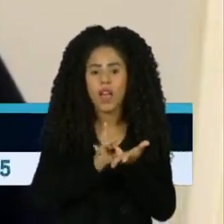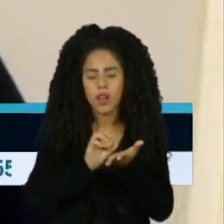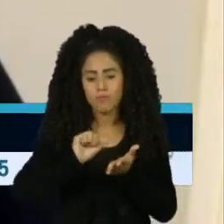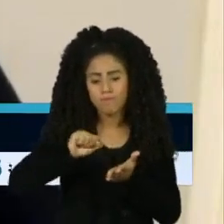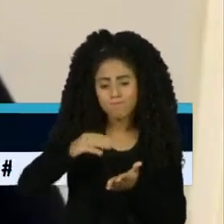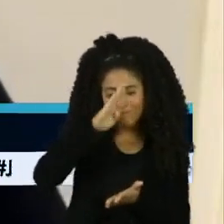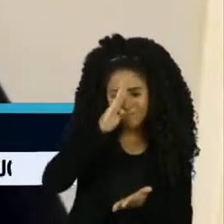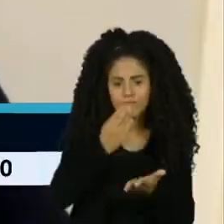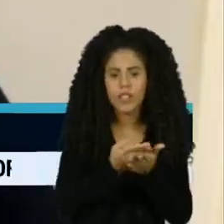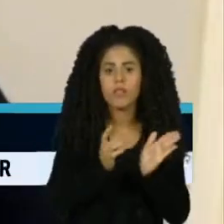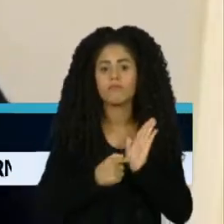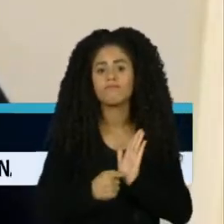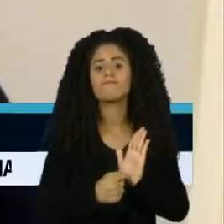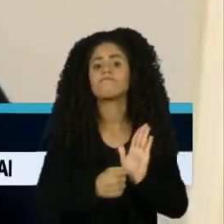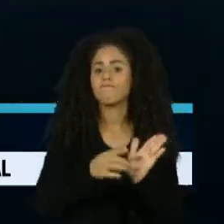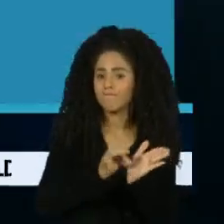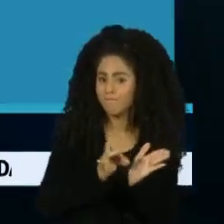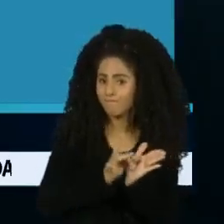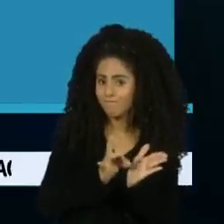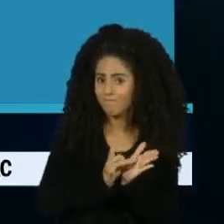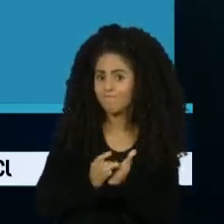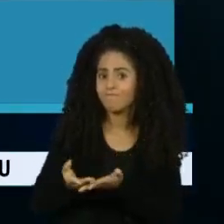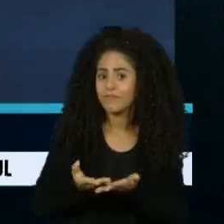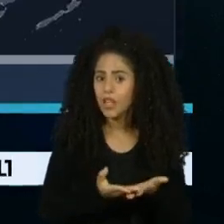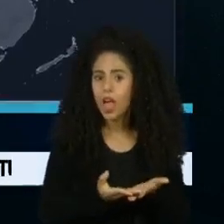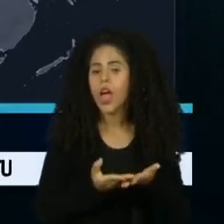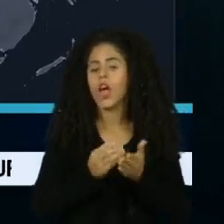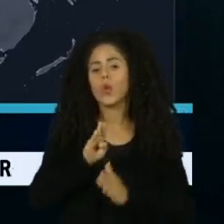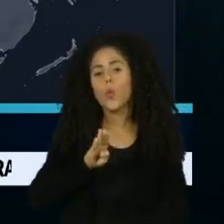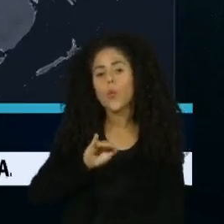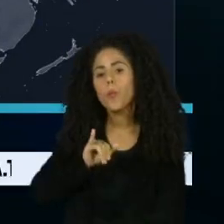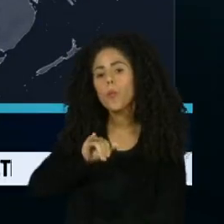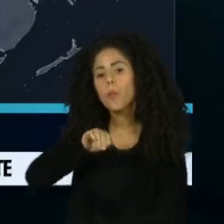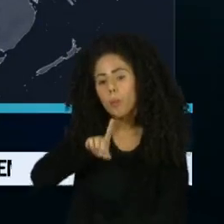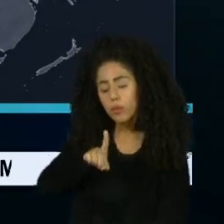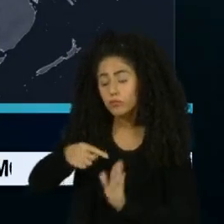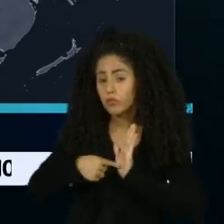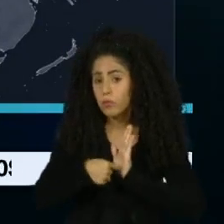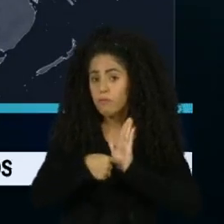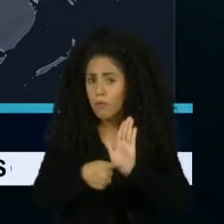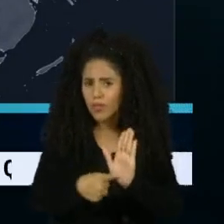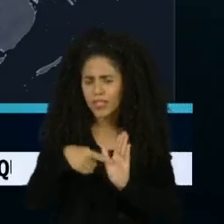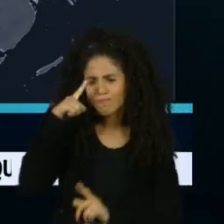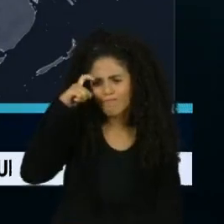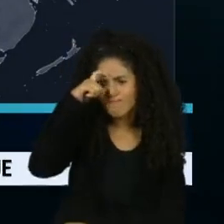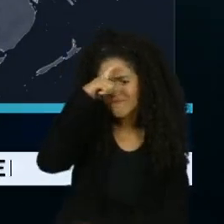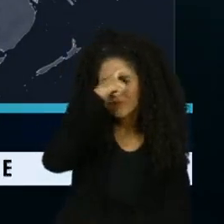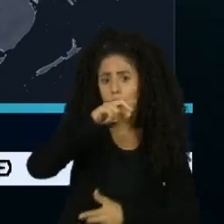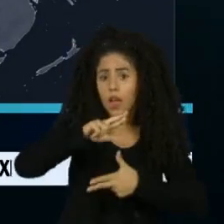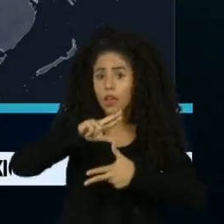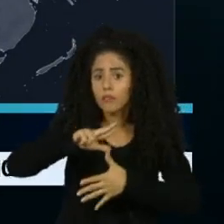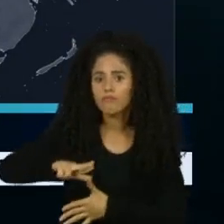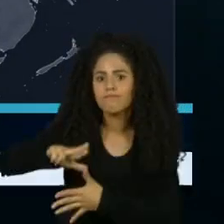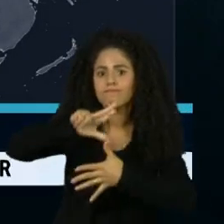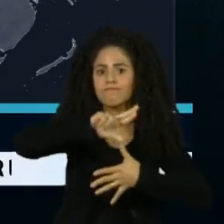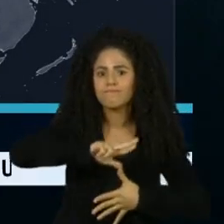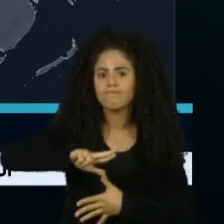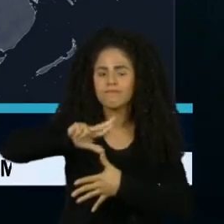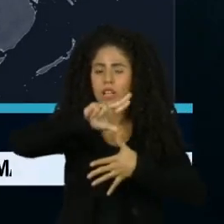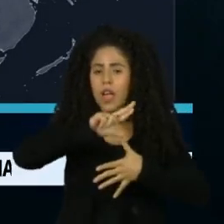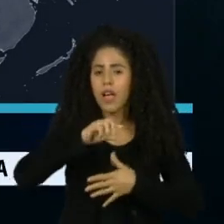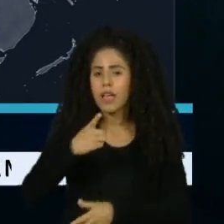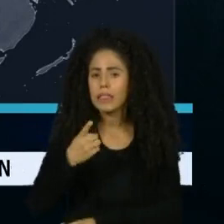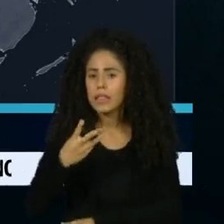como confirmam essa confiança ao longo do tempo. Segundo o BID, a situação é muito mais preocupante na América Latina. Menos de